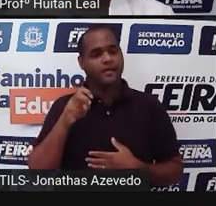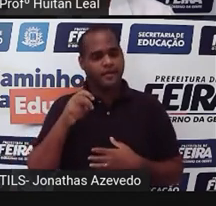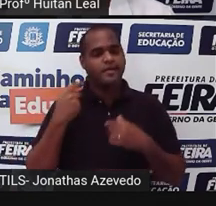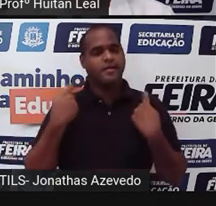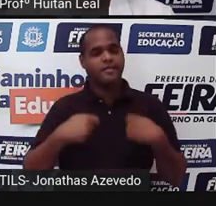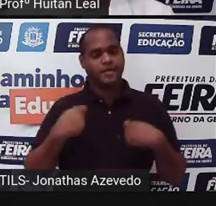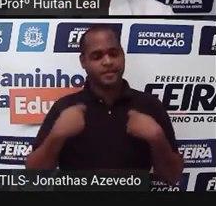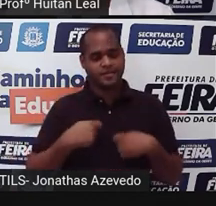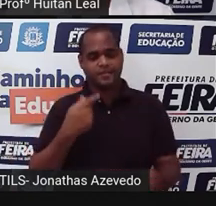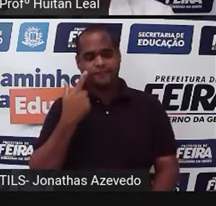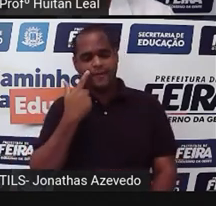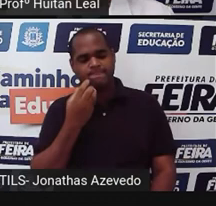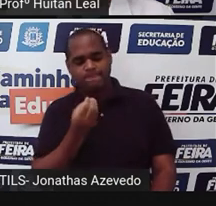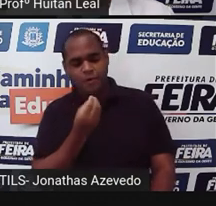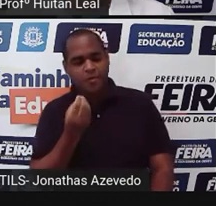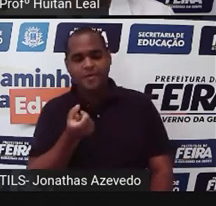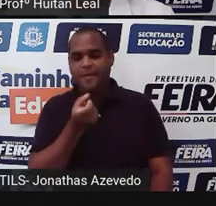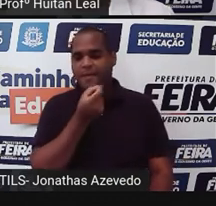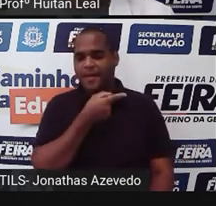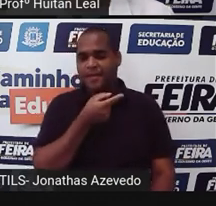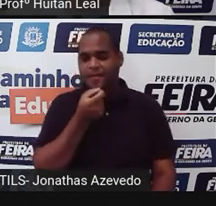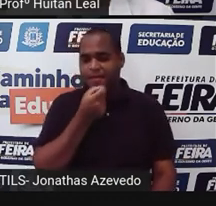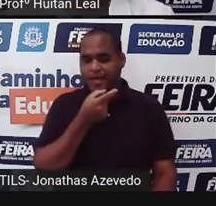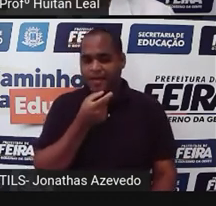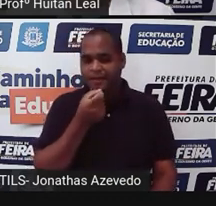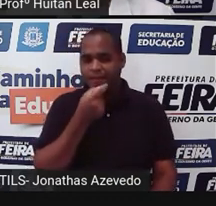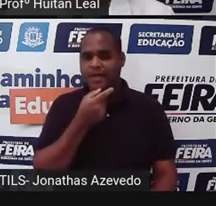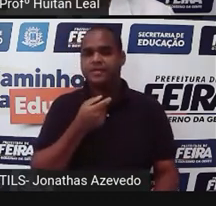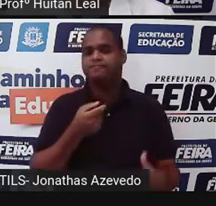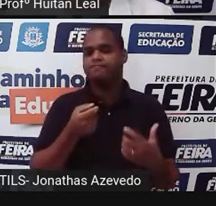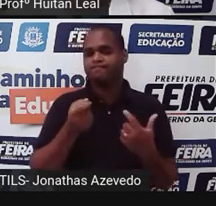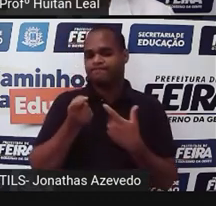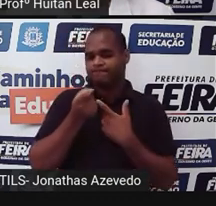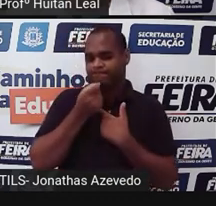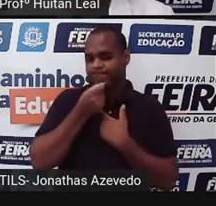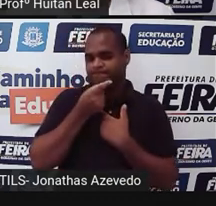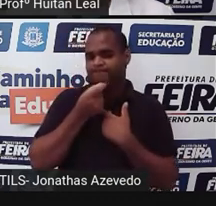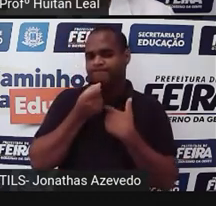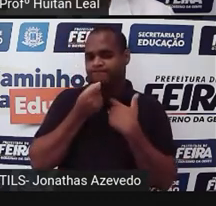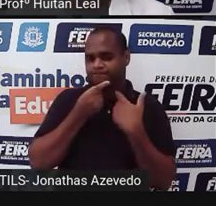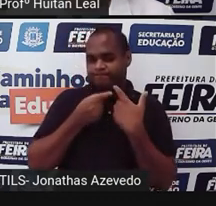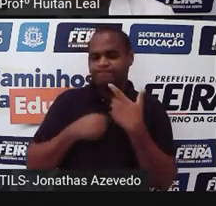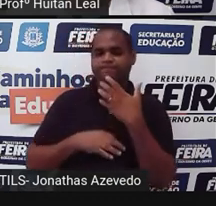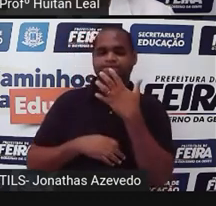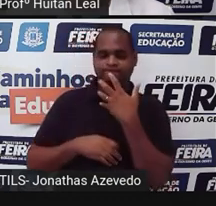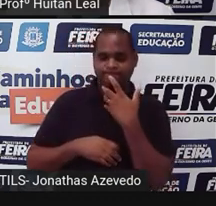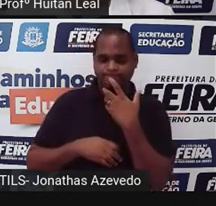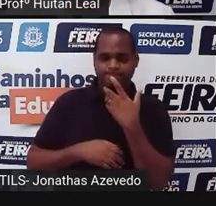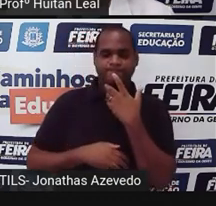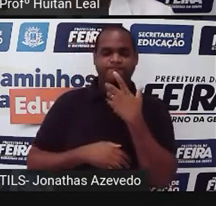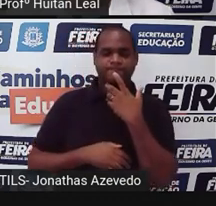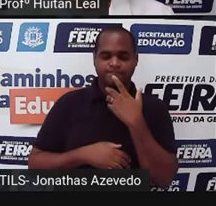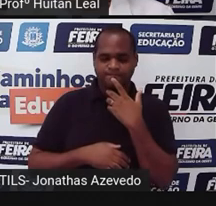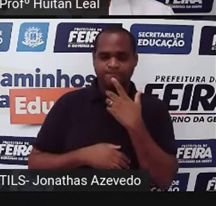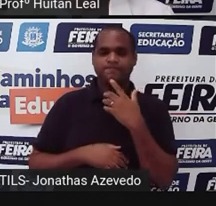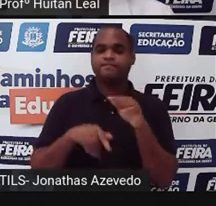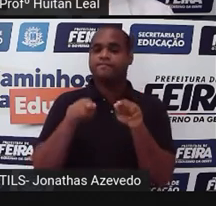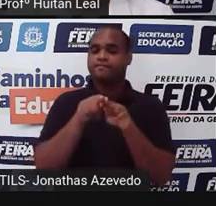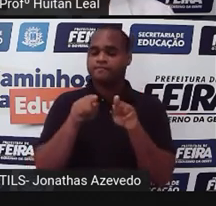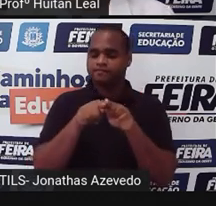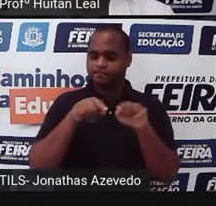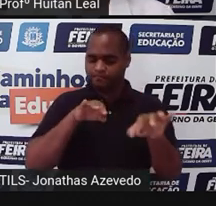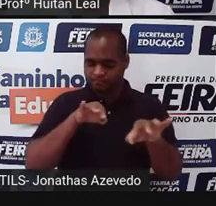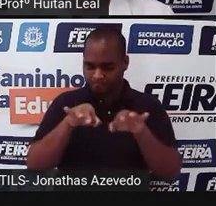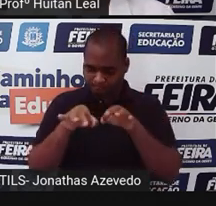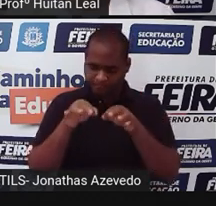crítica e bem-humorada. Ser crítica, não é? Observando os fatos do cotidiano. Mas é importante planejar.